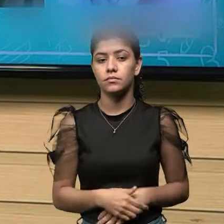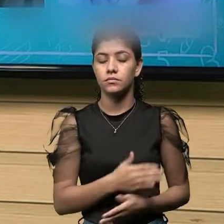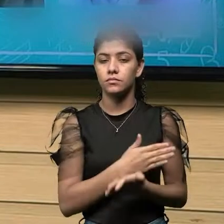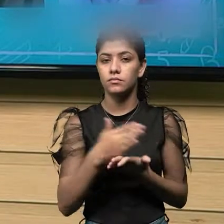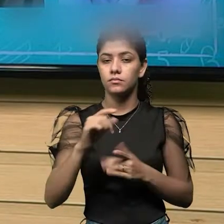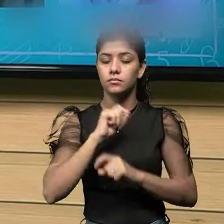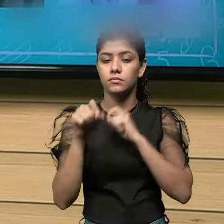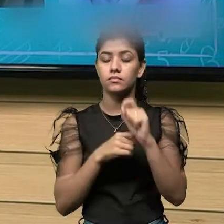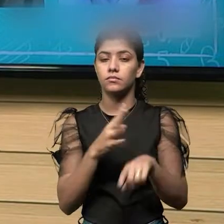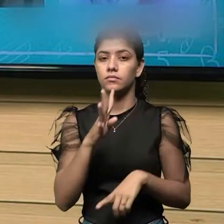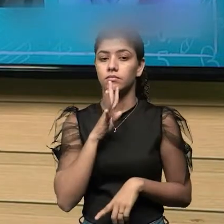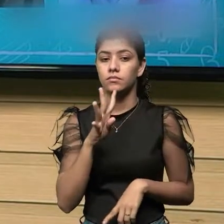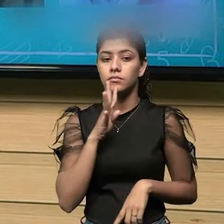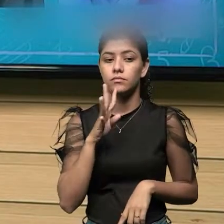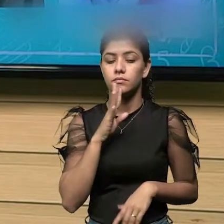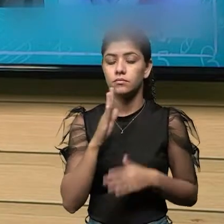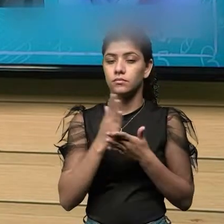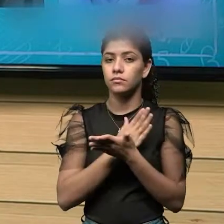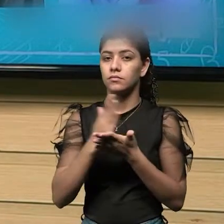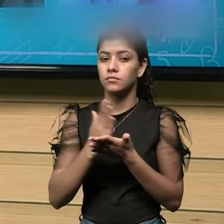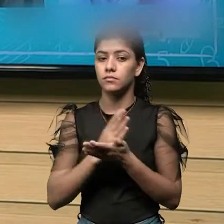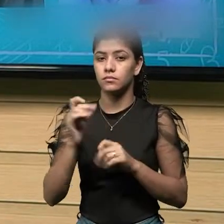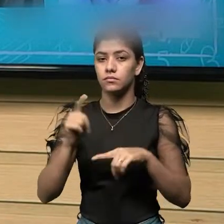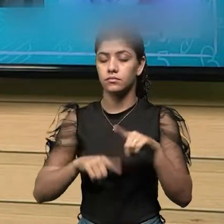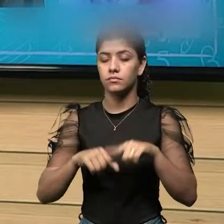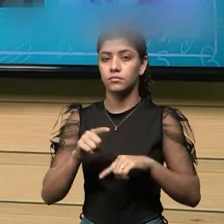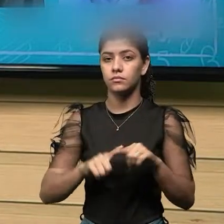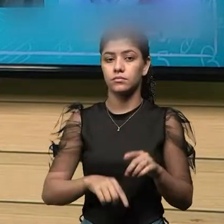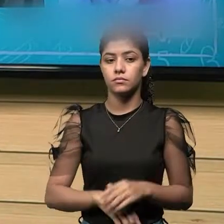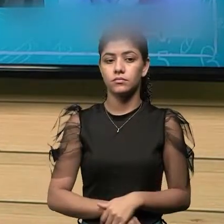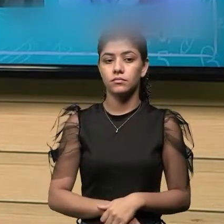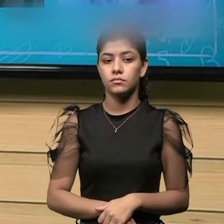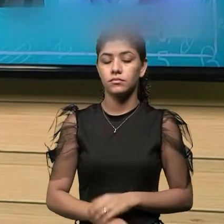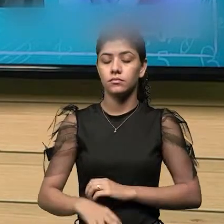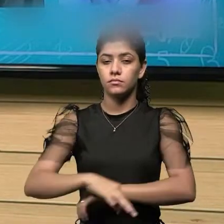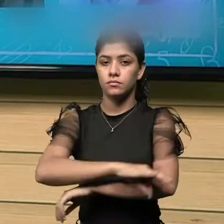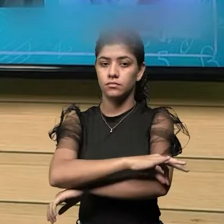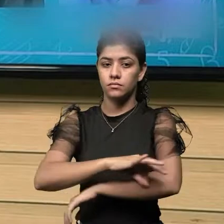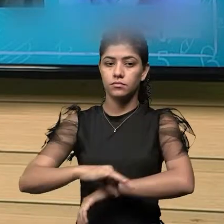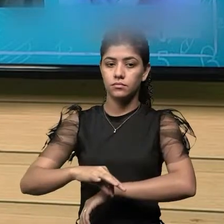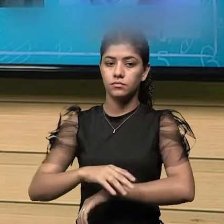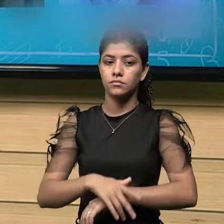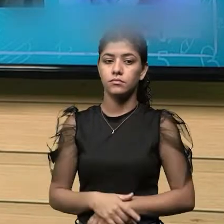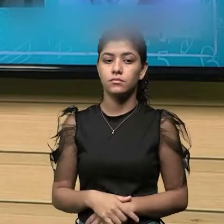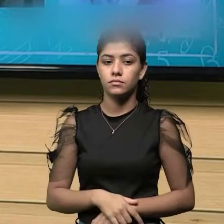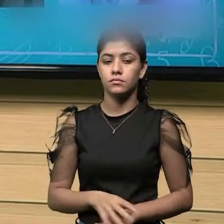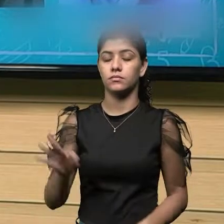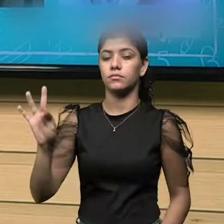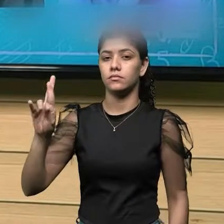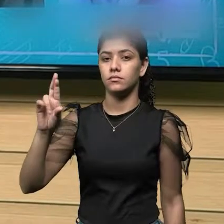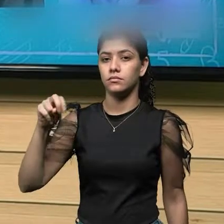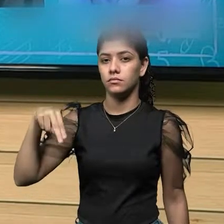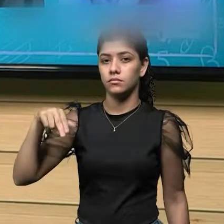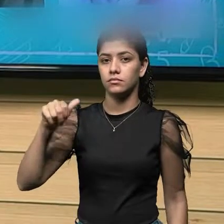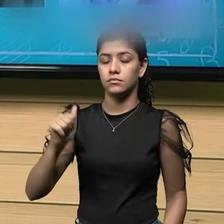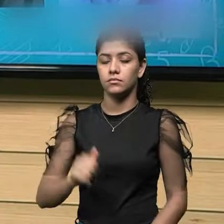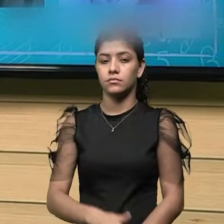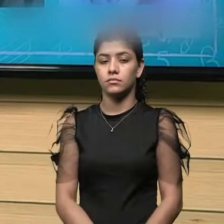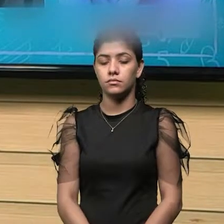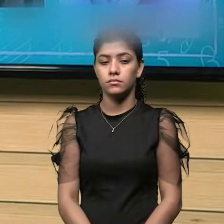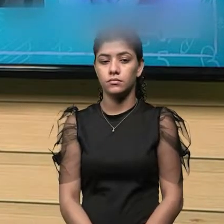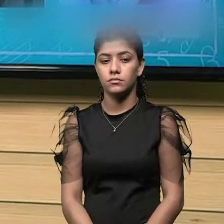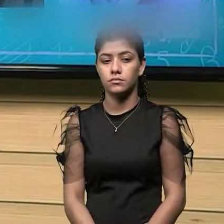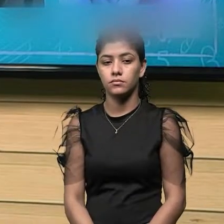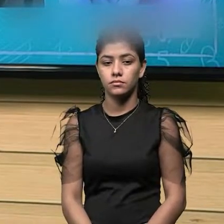vamos conhecer alguns instrumentos de medida, como a régua, a trena e agora o paquímetro. O